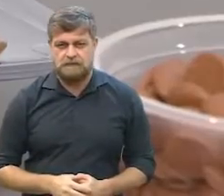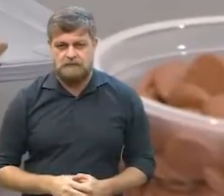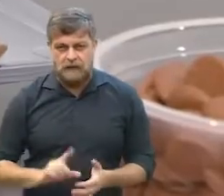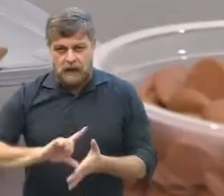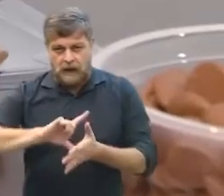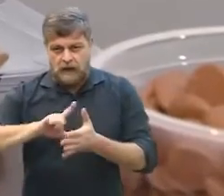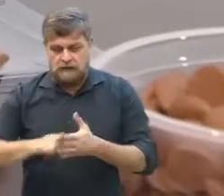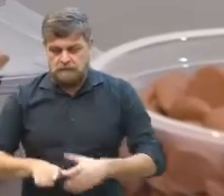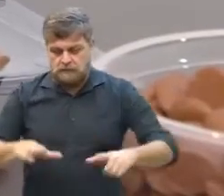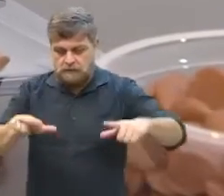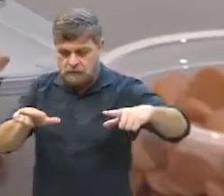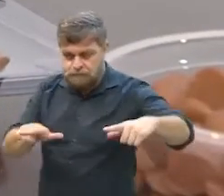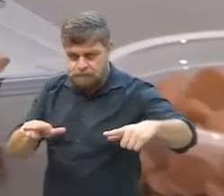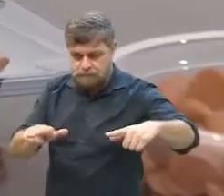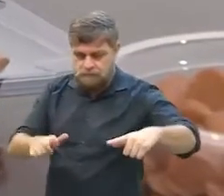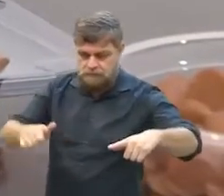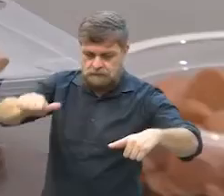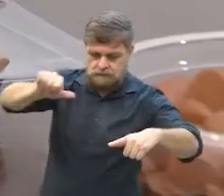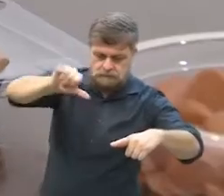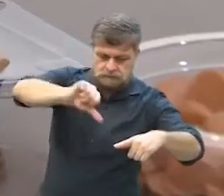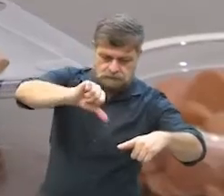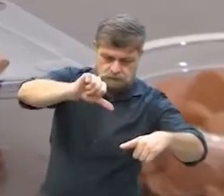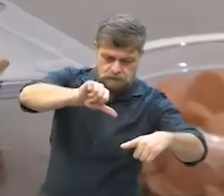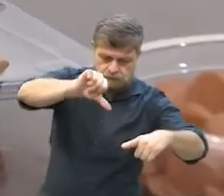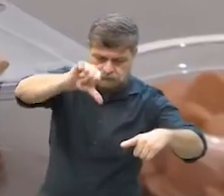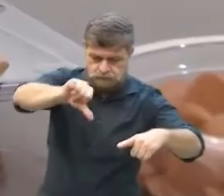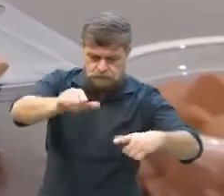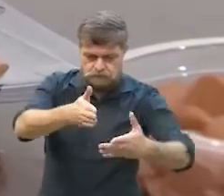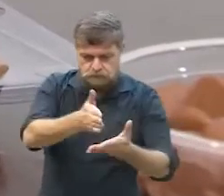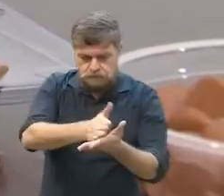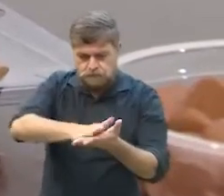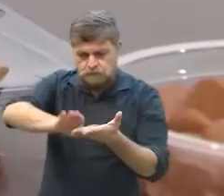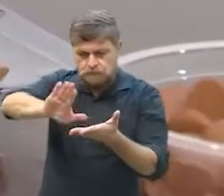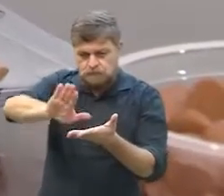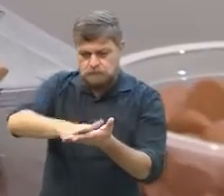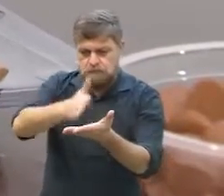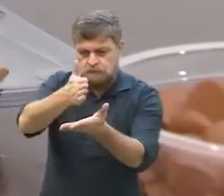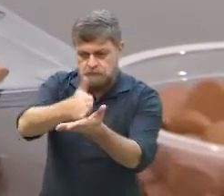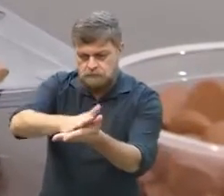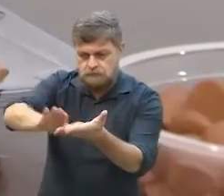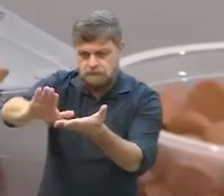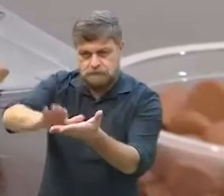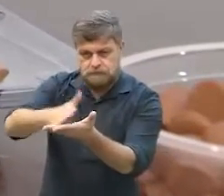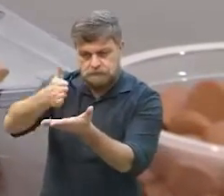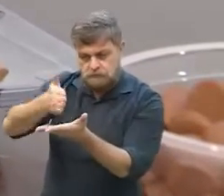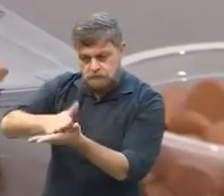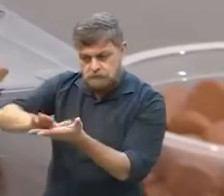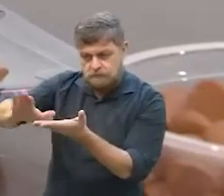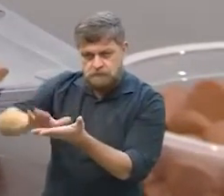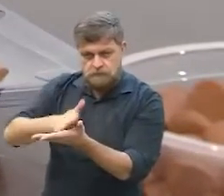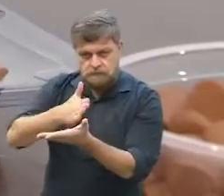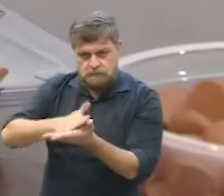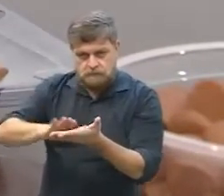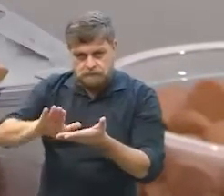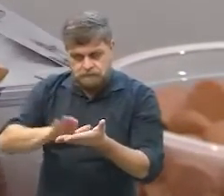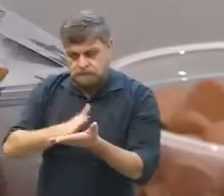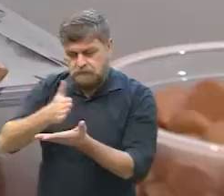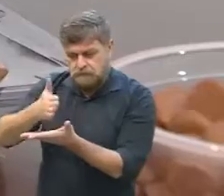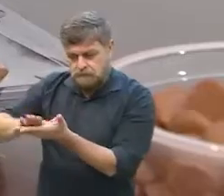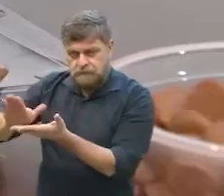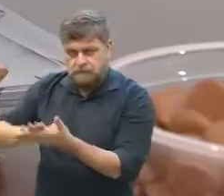aí você vai moldar o chocolate nas forminhas preencha toda a cavidade bata para sair o ar